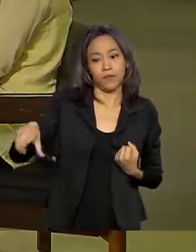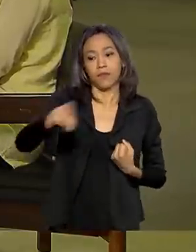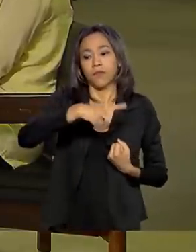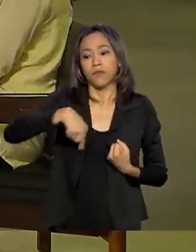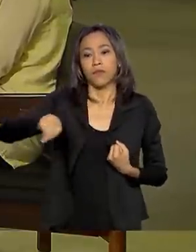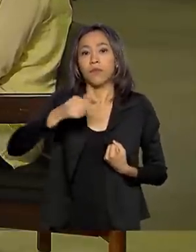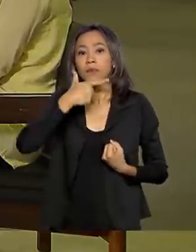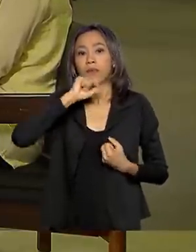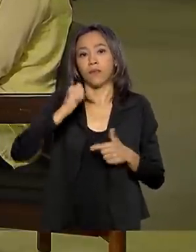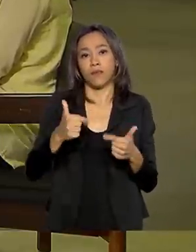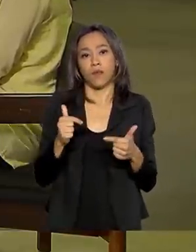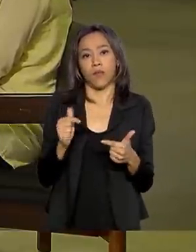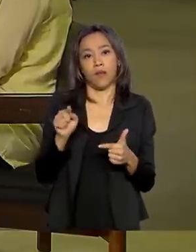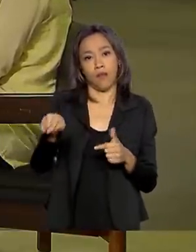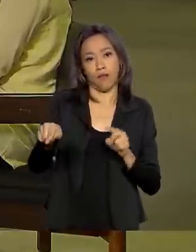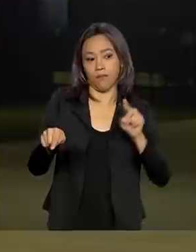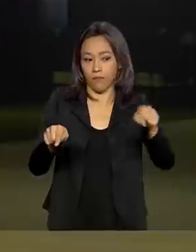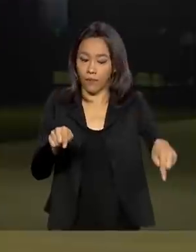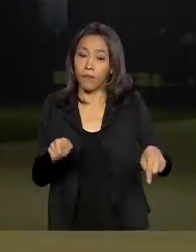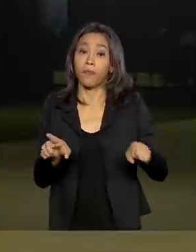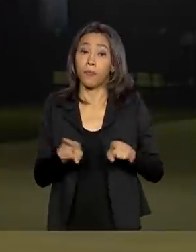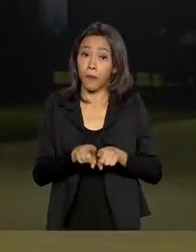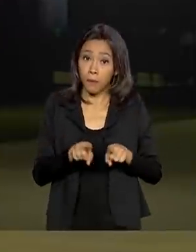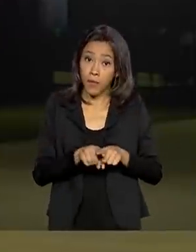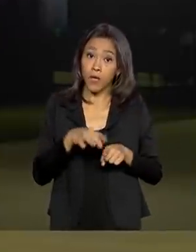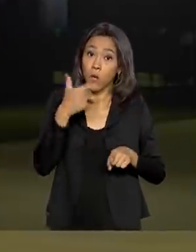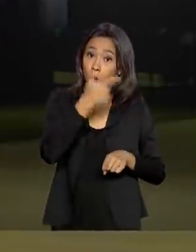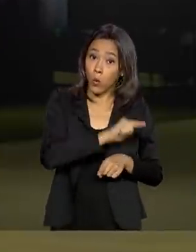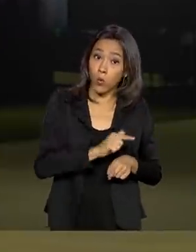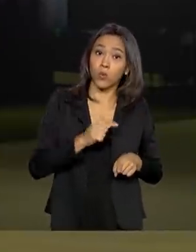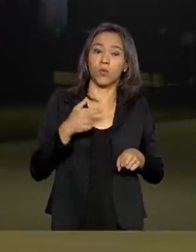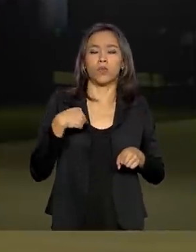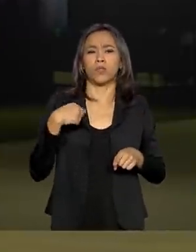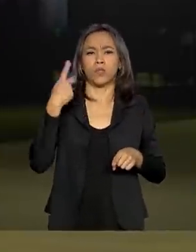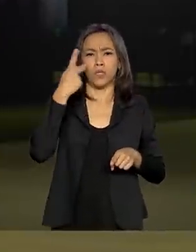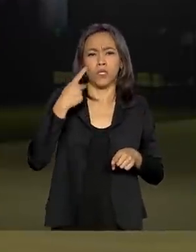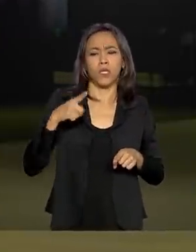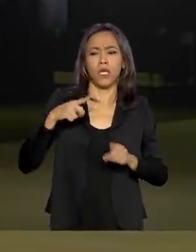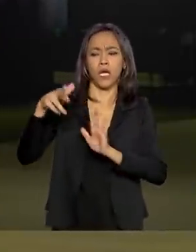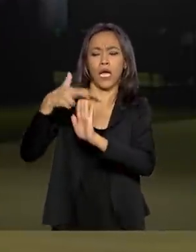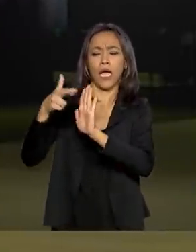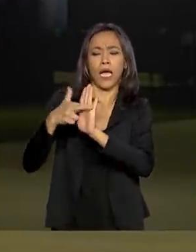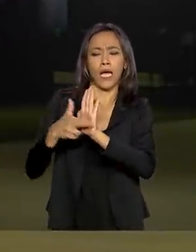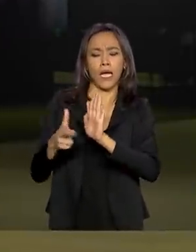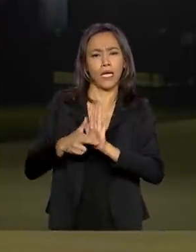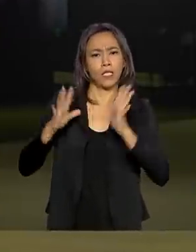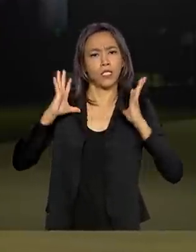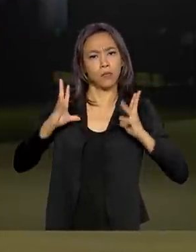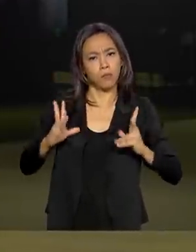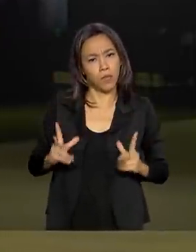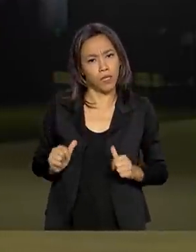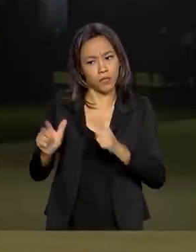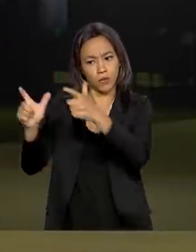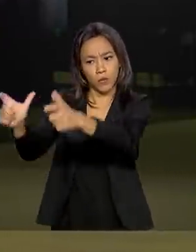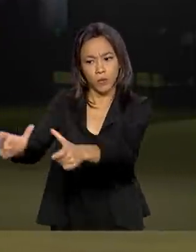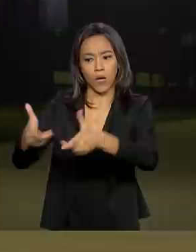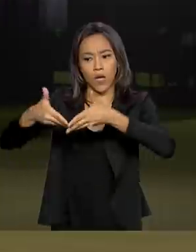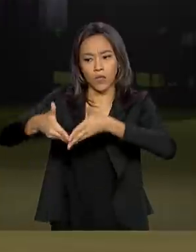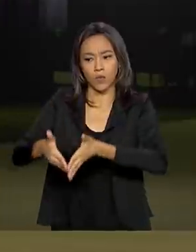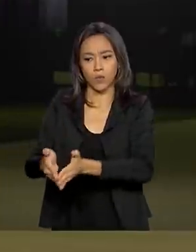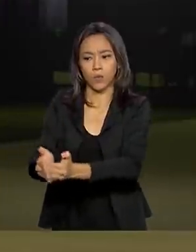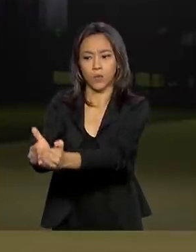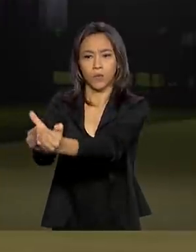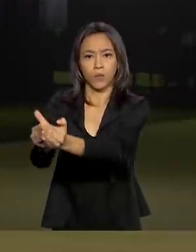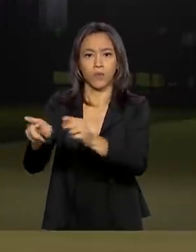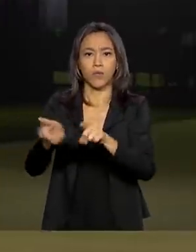usuários. Estabelecemos com todos os embarcadores um protocolo mínimo de condições sanitárias para os terminais, tanto os terminais próprios,